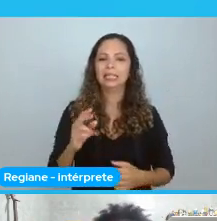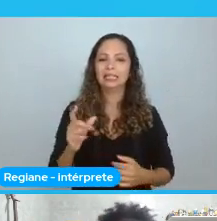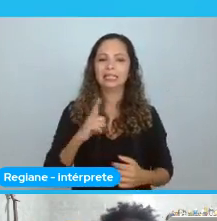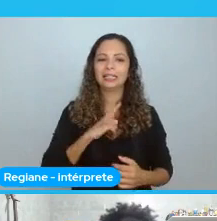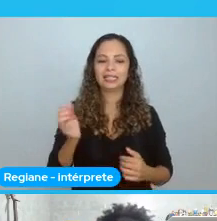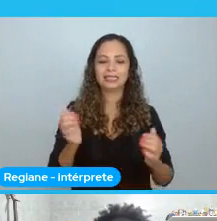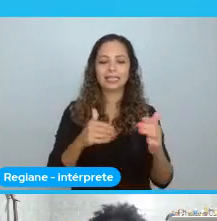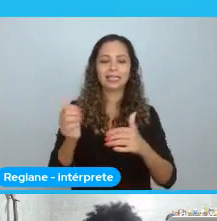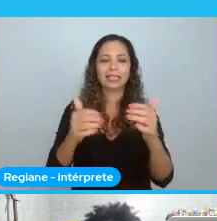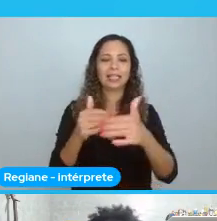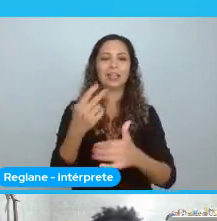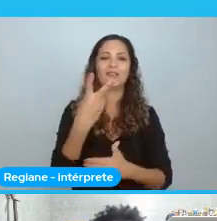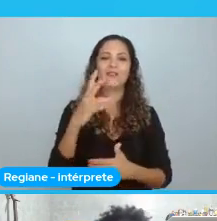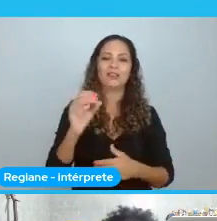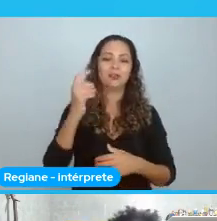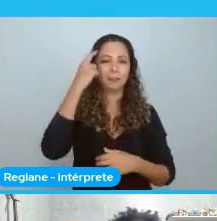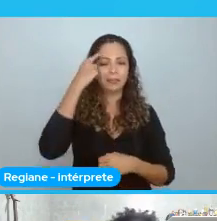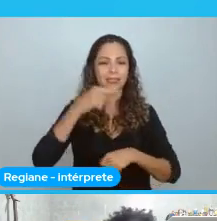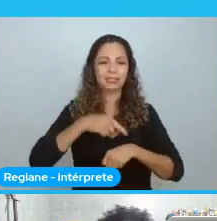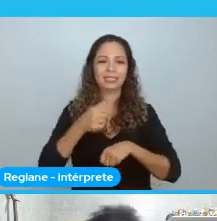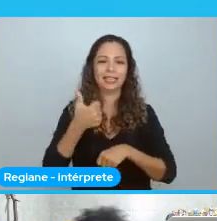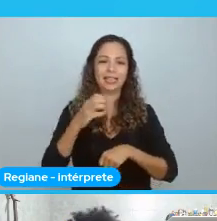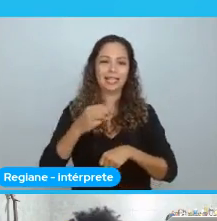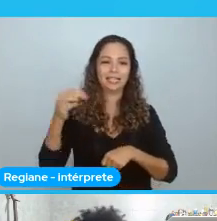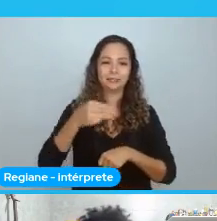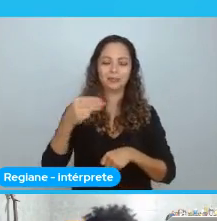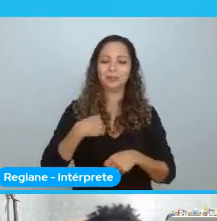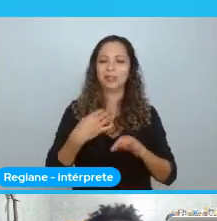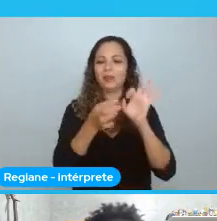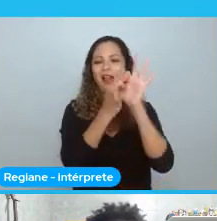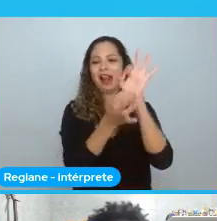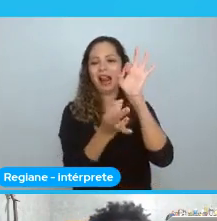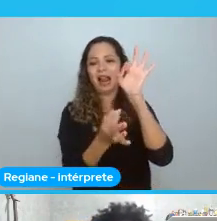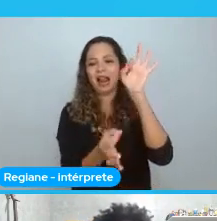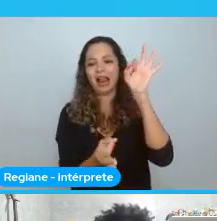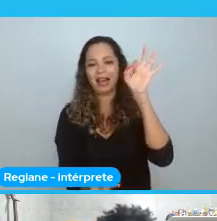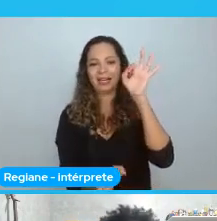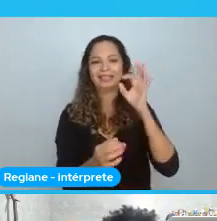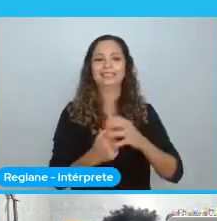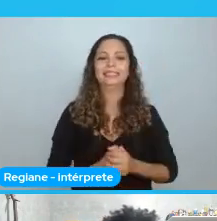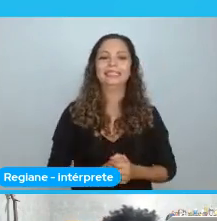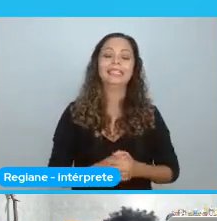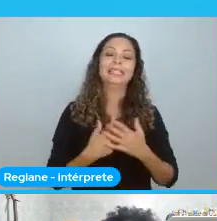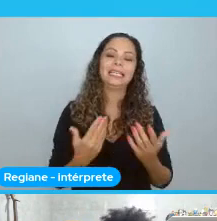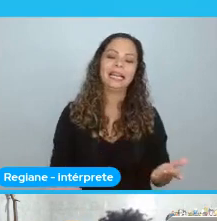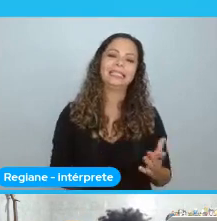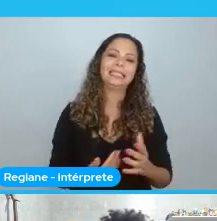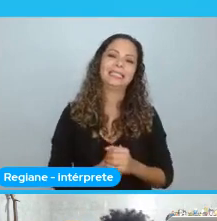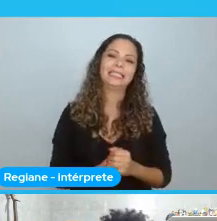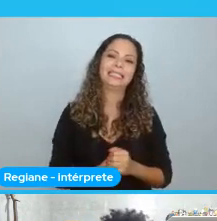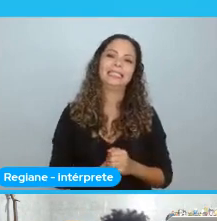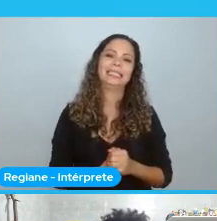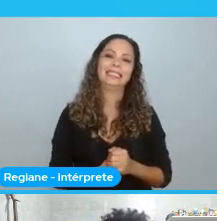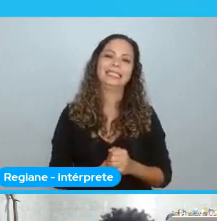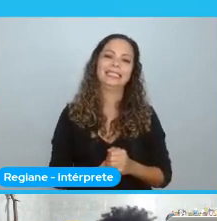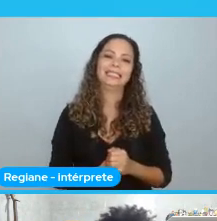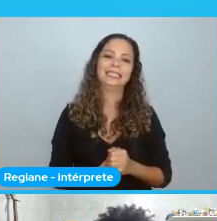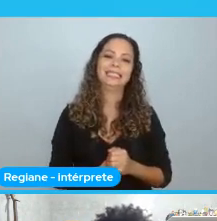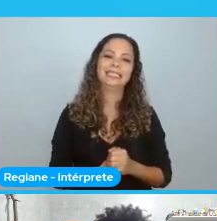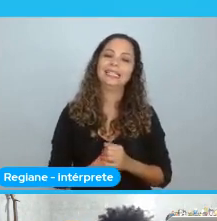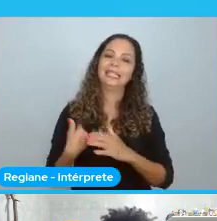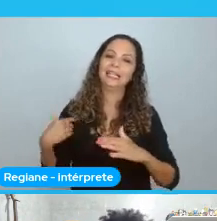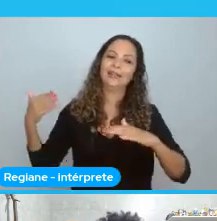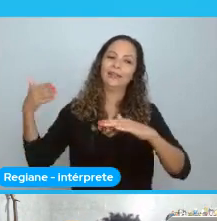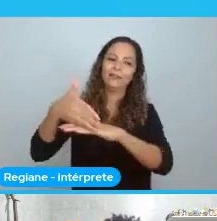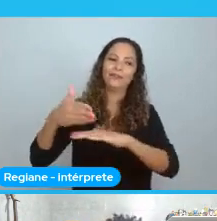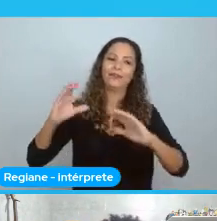dar nem tempo. Vou terminar em 10 minutos. Olha eu aqui de conversinha. E aí, eu fui para a conferência. Enfim.